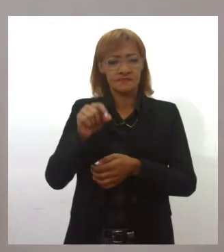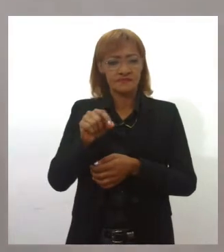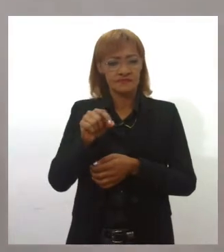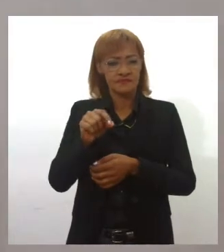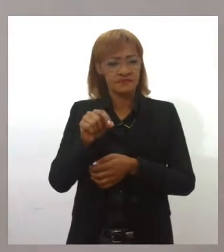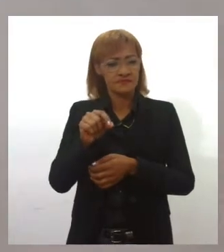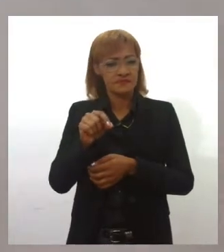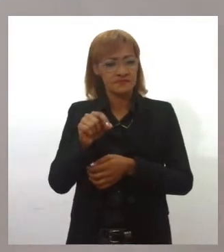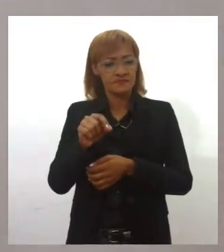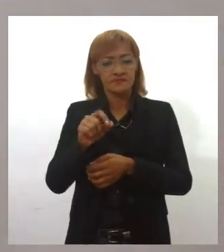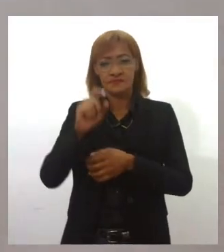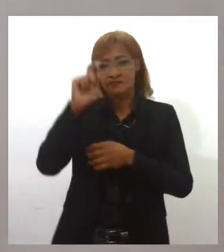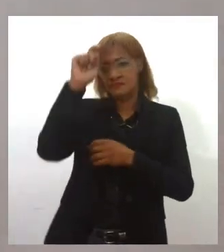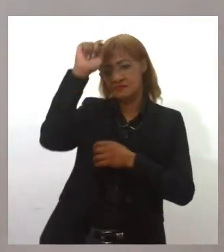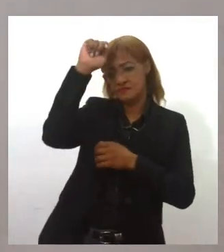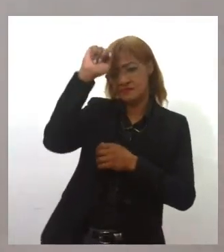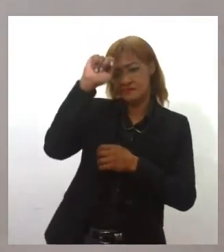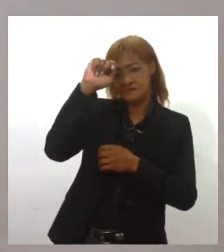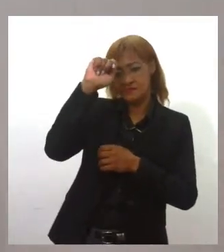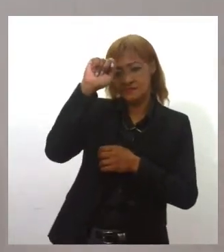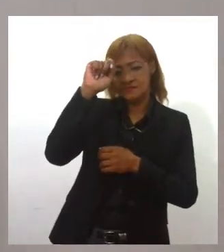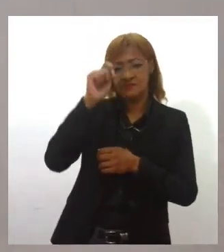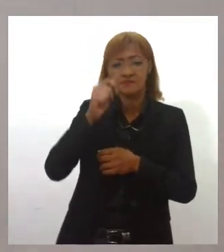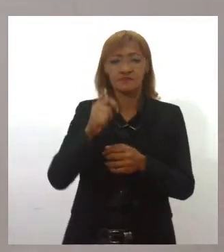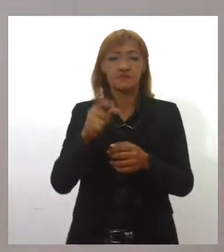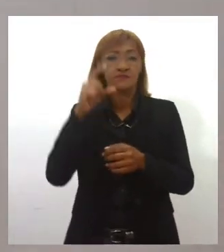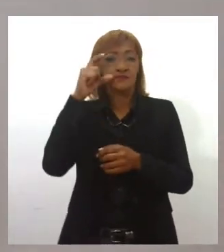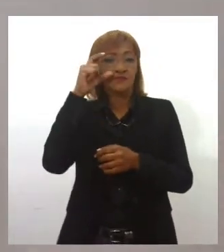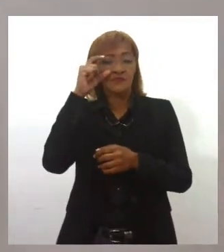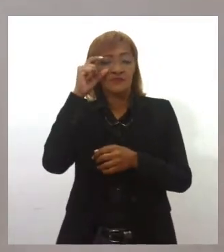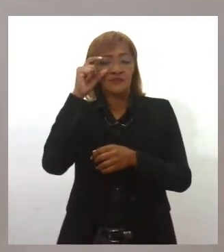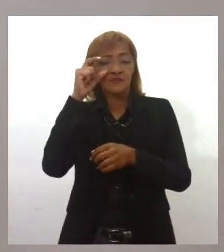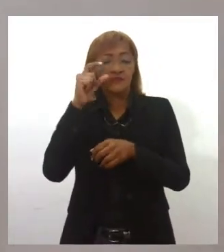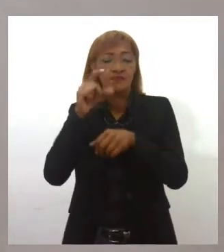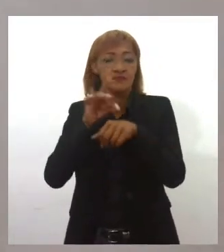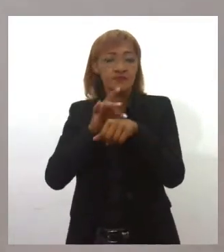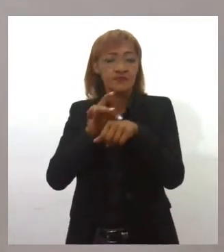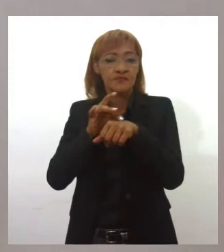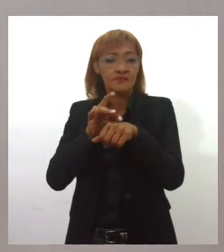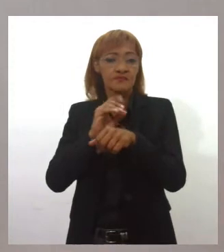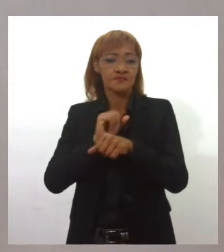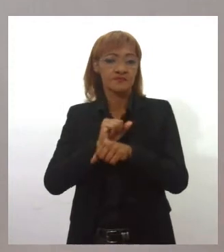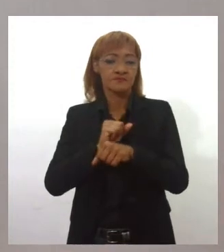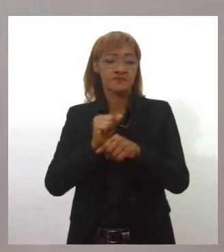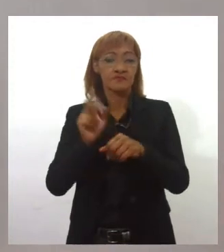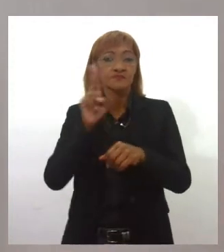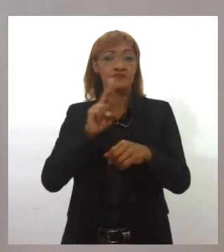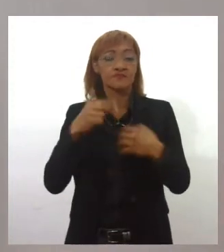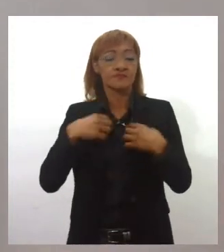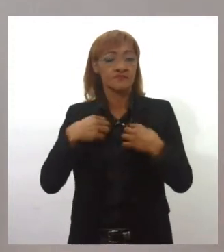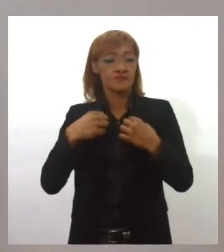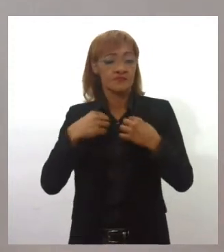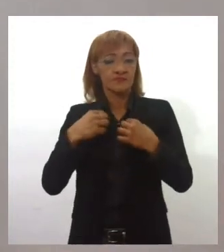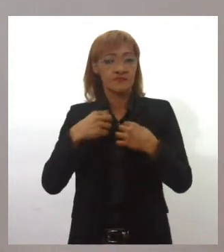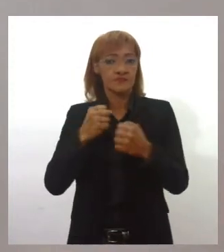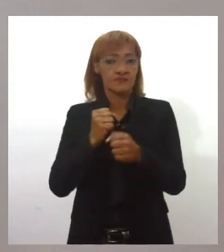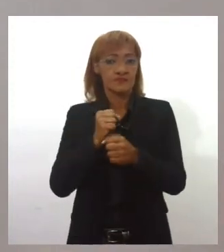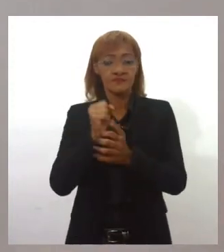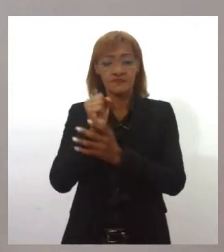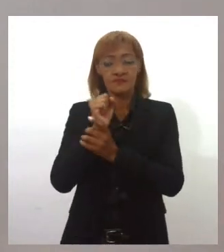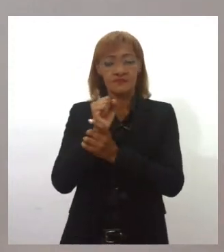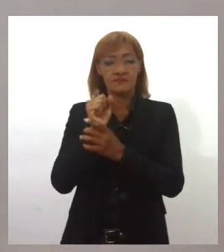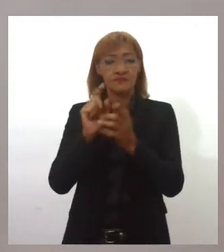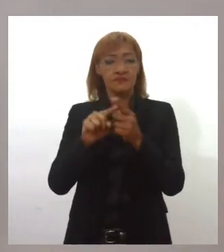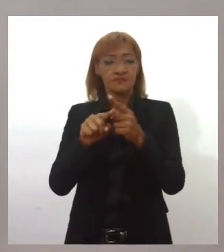uso de chapéus de abas largas, óculos de sol, roupas com proteção solar e o protetor